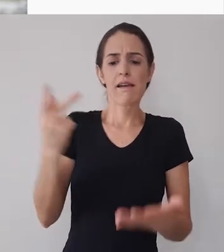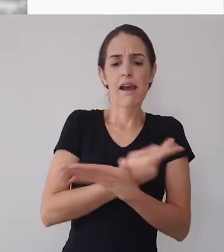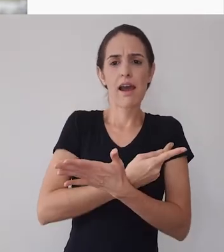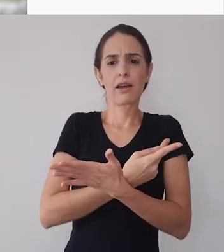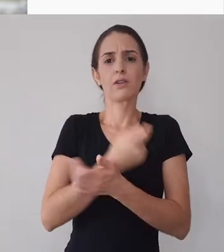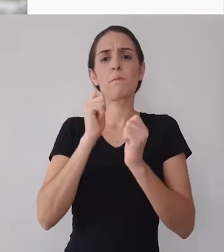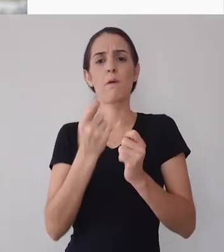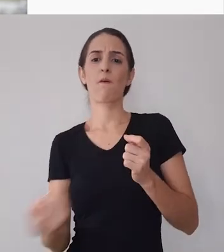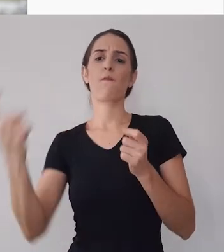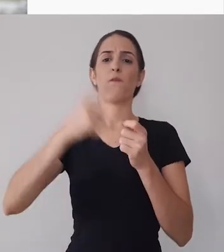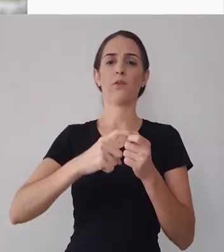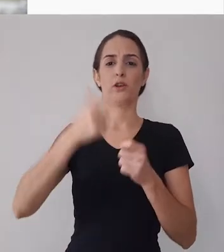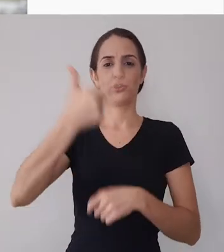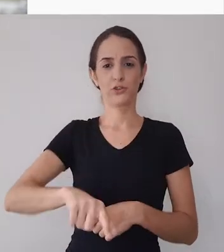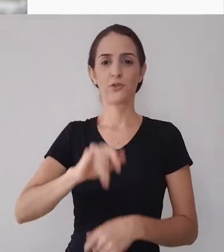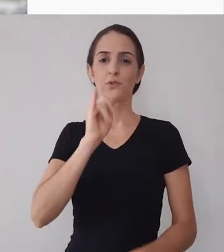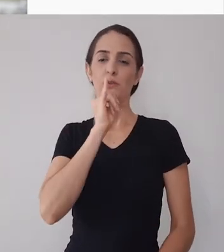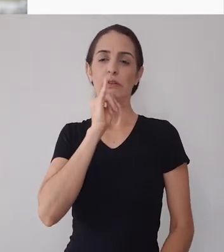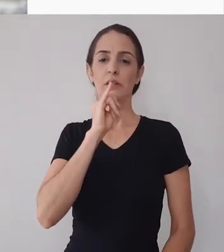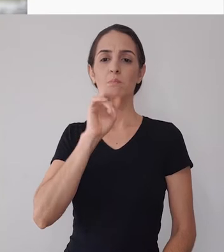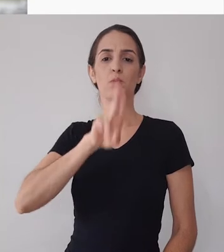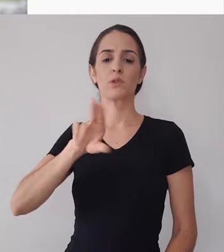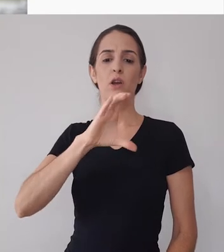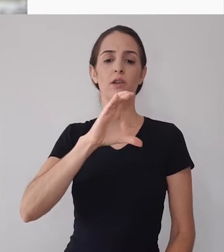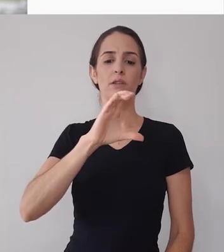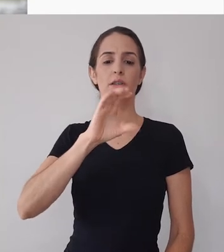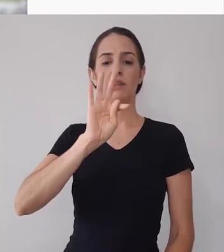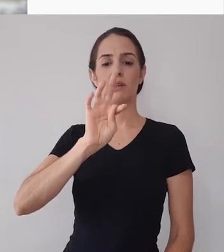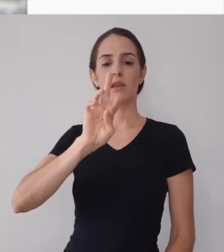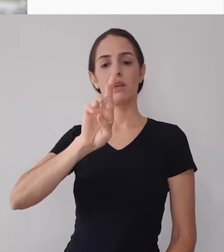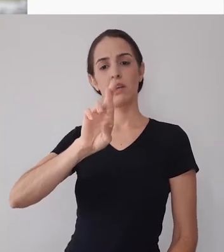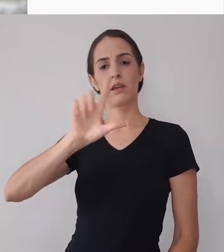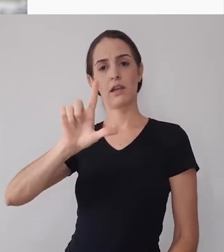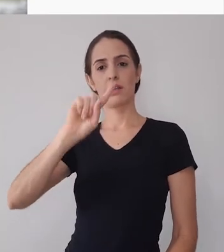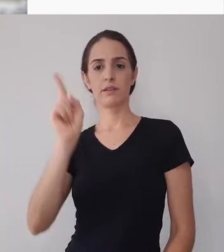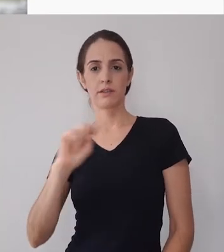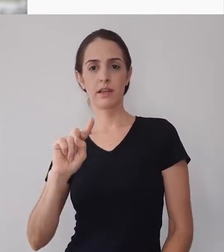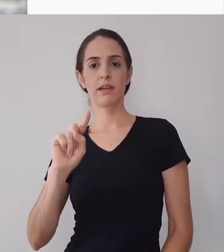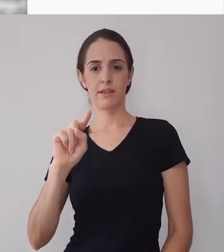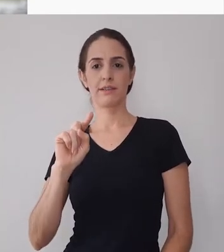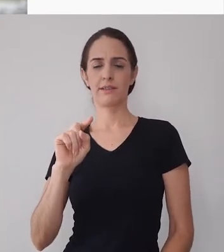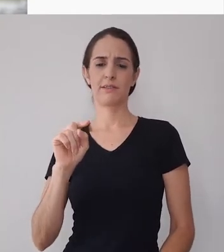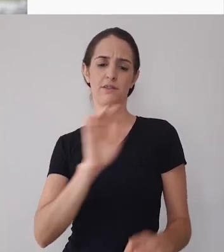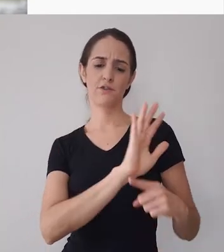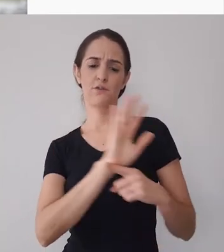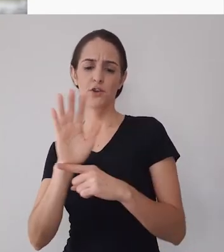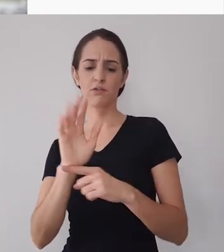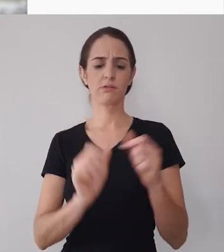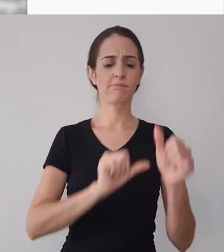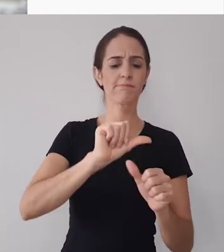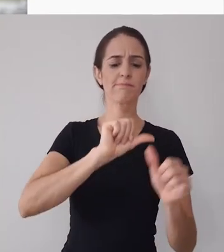desfazer e refazer é um control z né que você pode usar ao longo da edição do seu vídeo